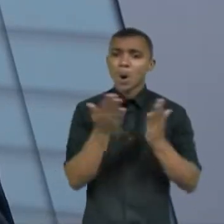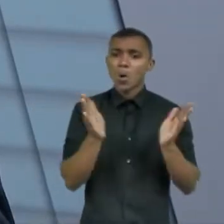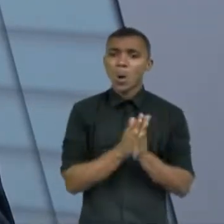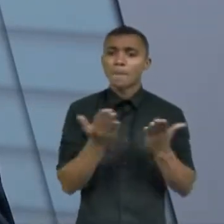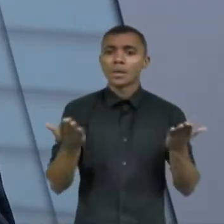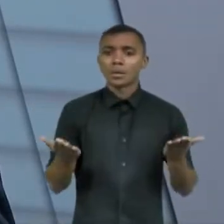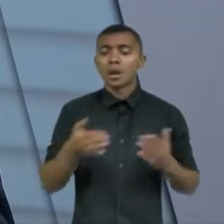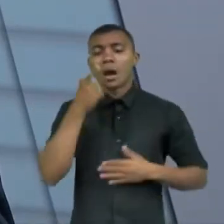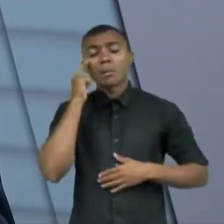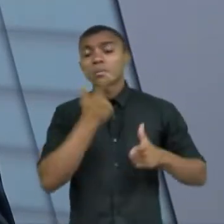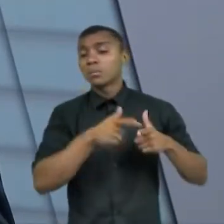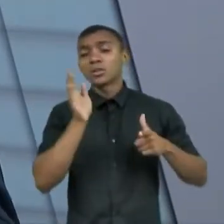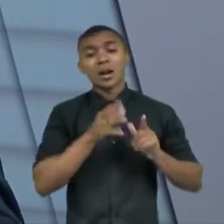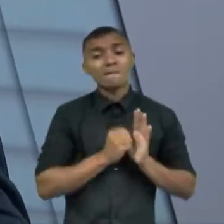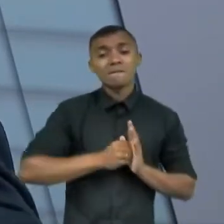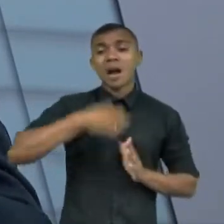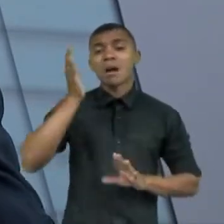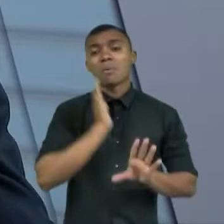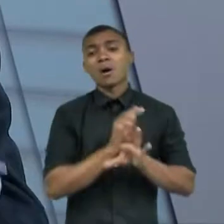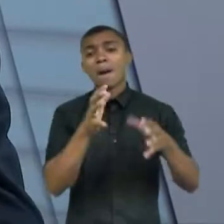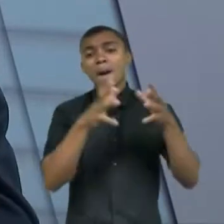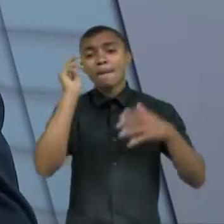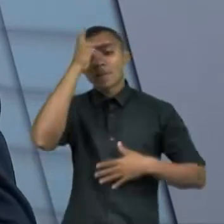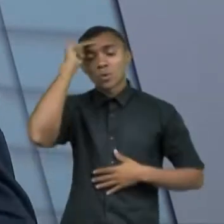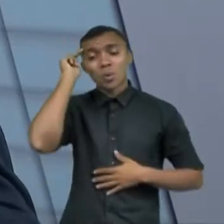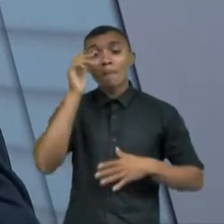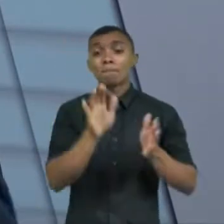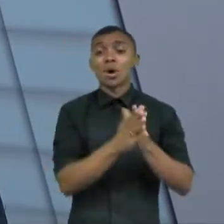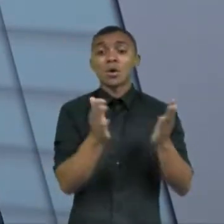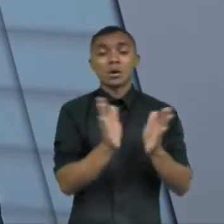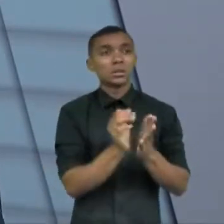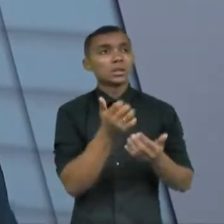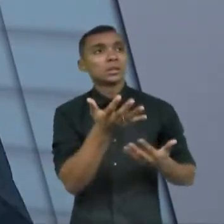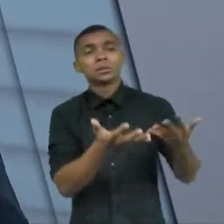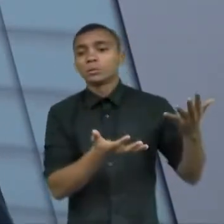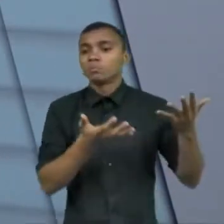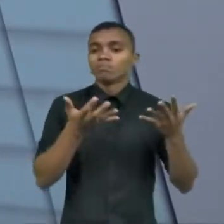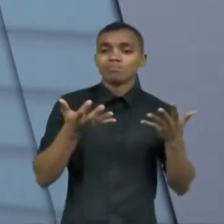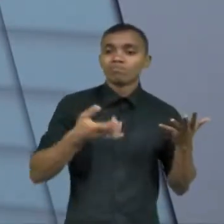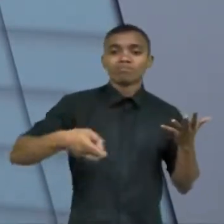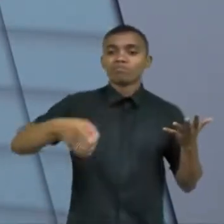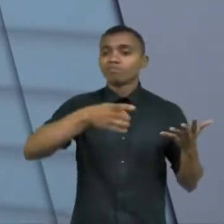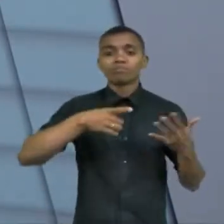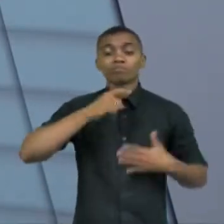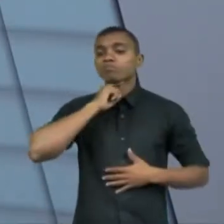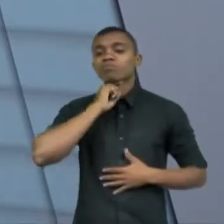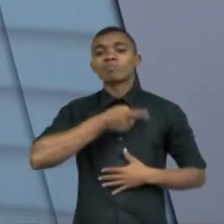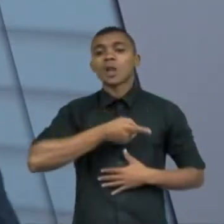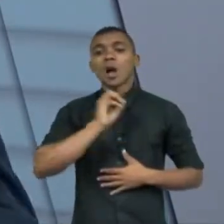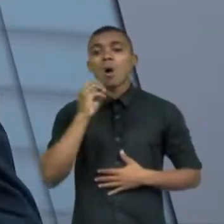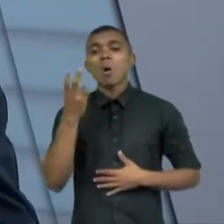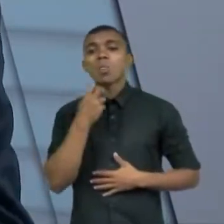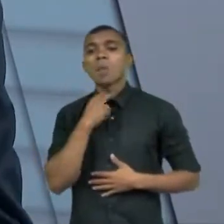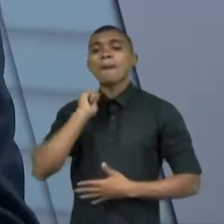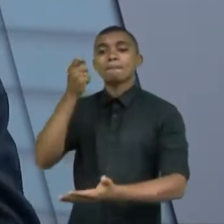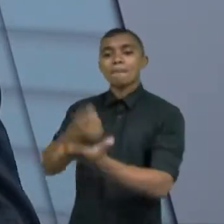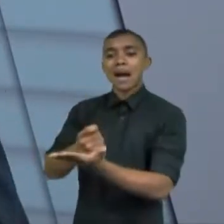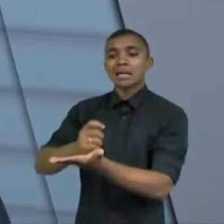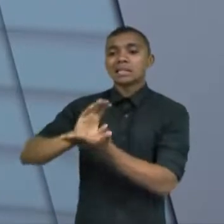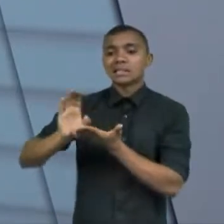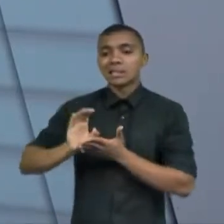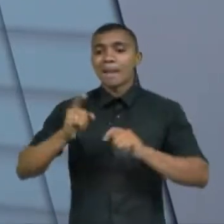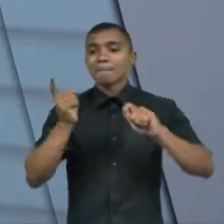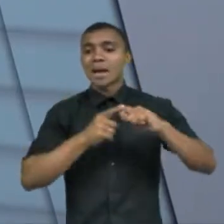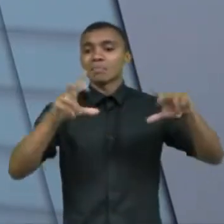fica muito maior porque as pessoas mais pobres não podem contratar médicos particulares não